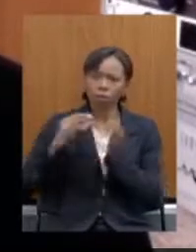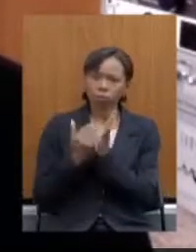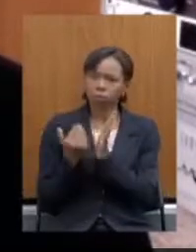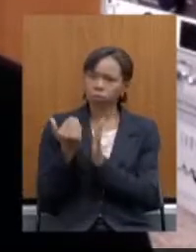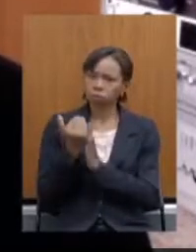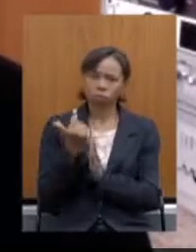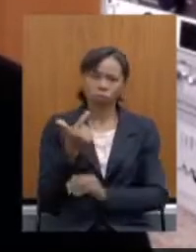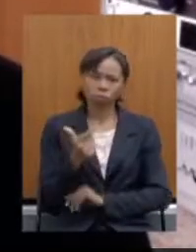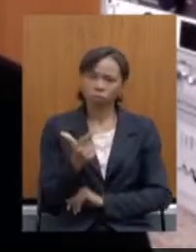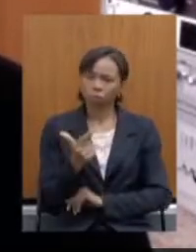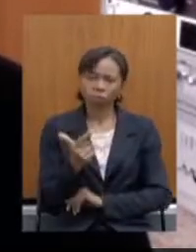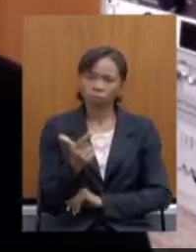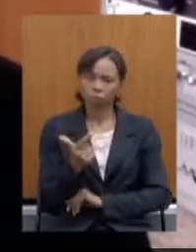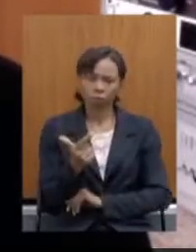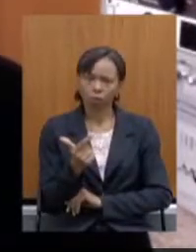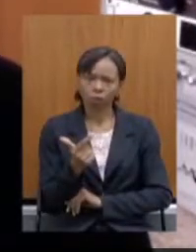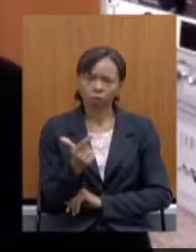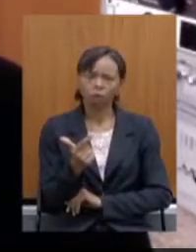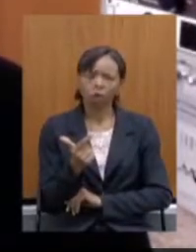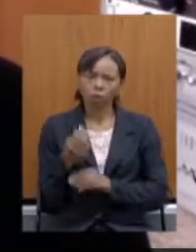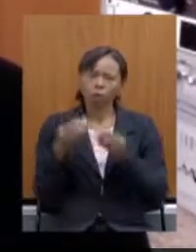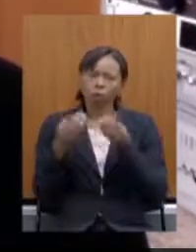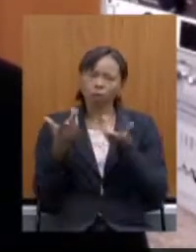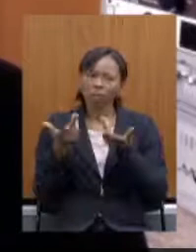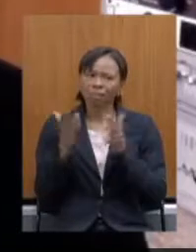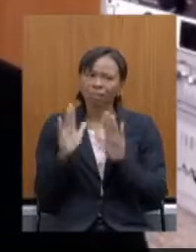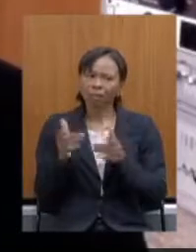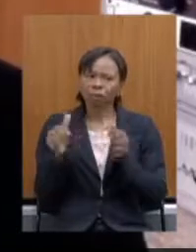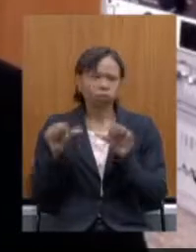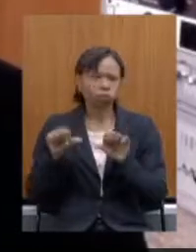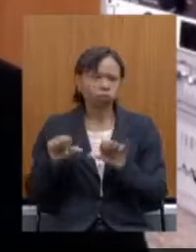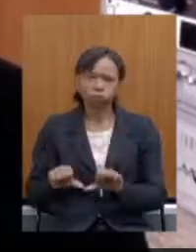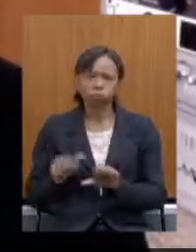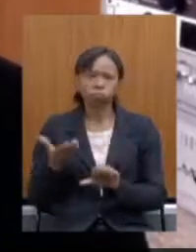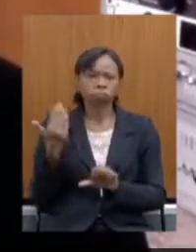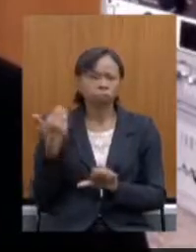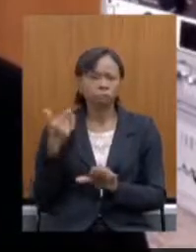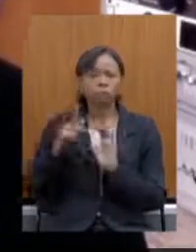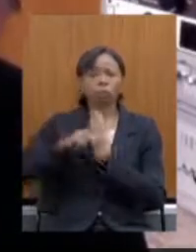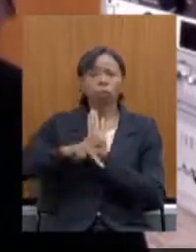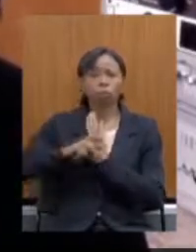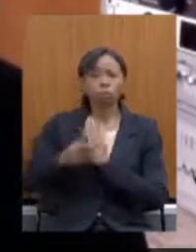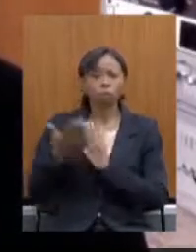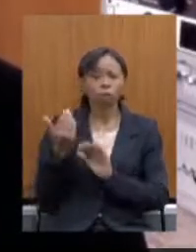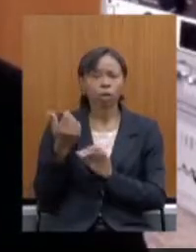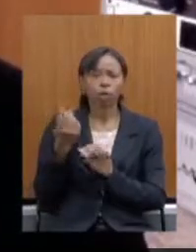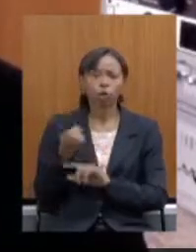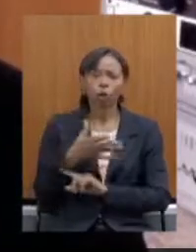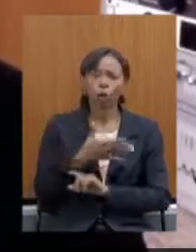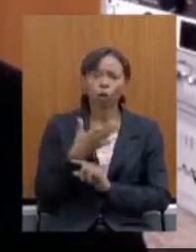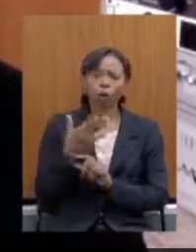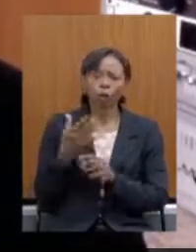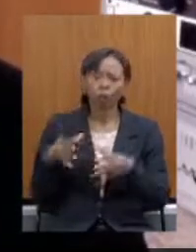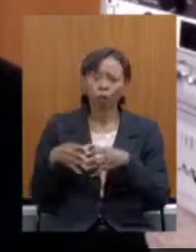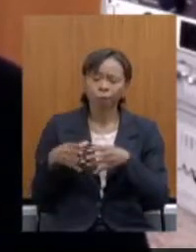ela vive numa situação precária desde que foi colocado um projeto de uma nova construção de uma orquestra